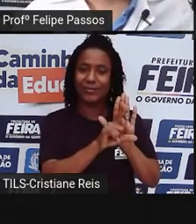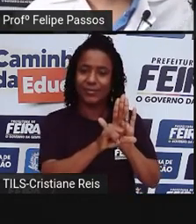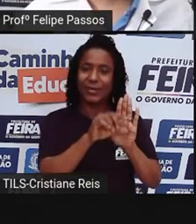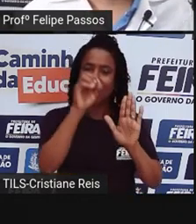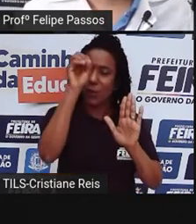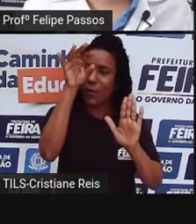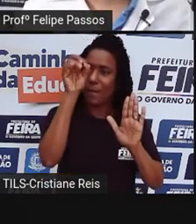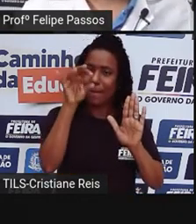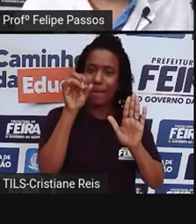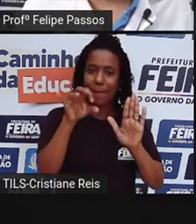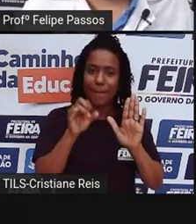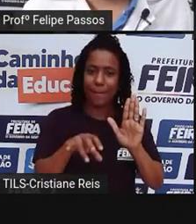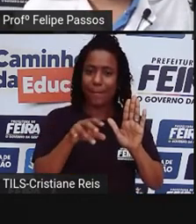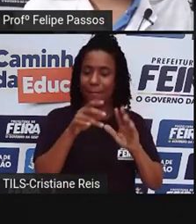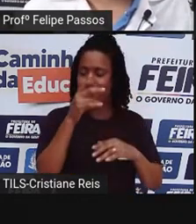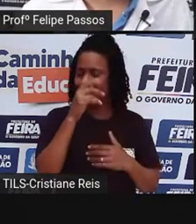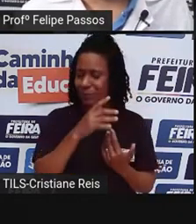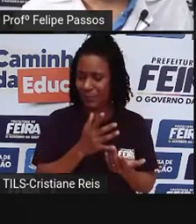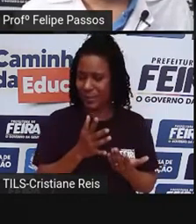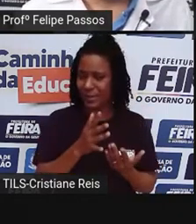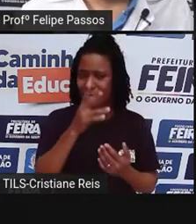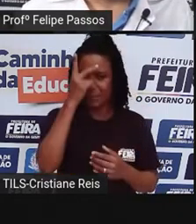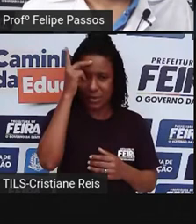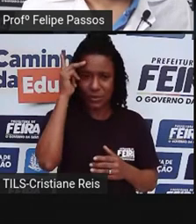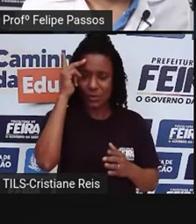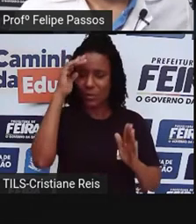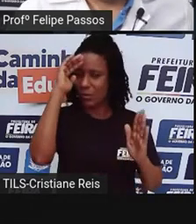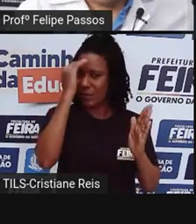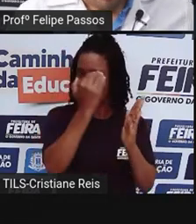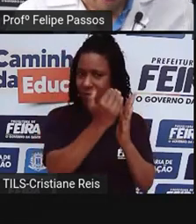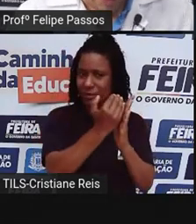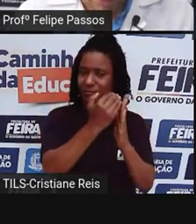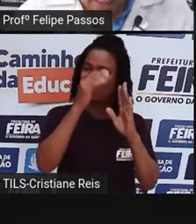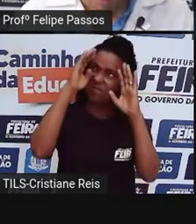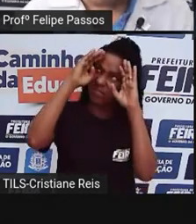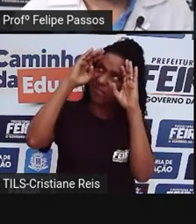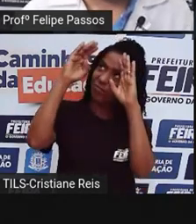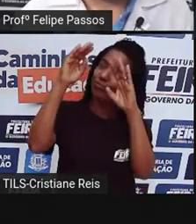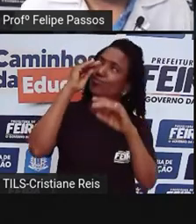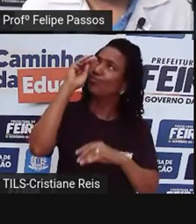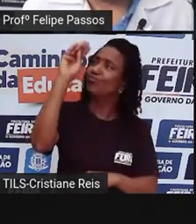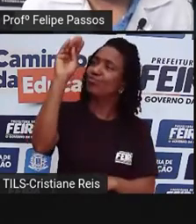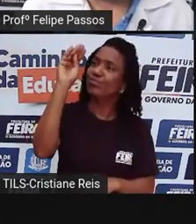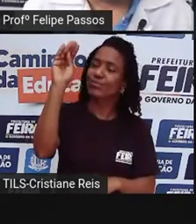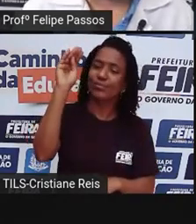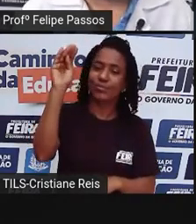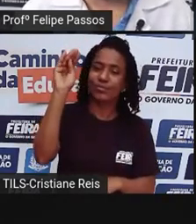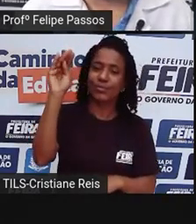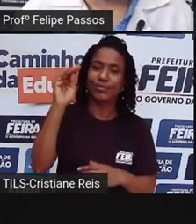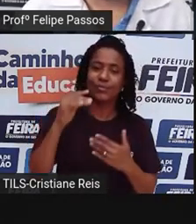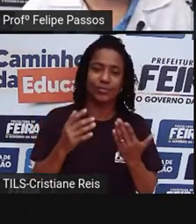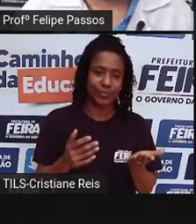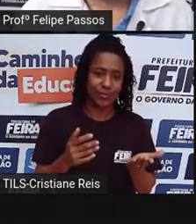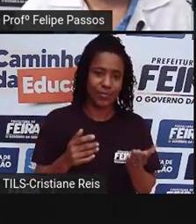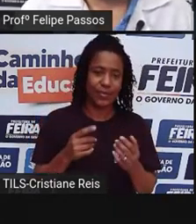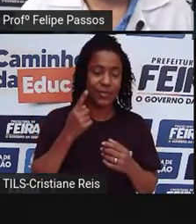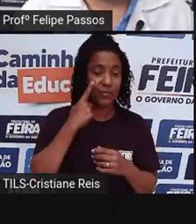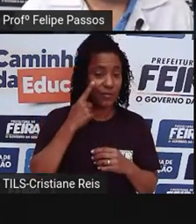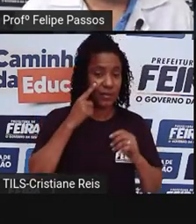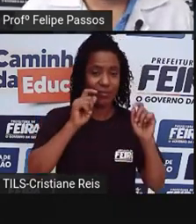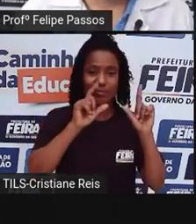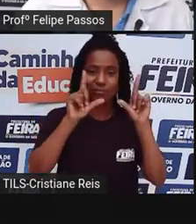quando a pessoa não se importa ou não presta atenção no que está à volta dela, por exemplo, quando a gente fala de placas de trânsito,